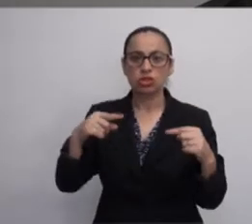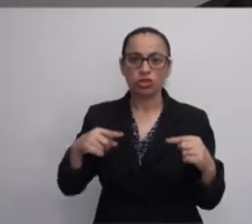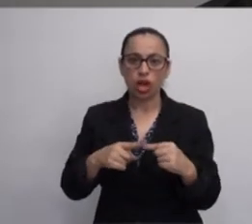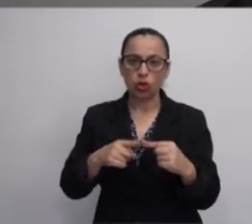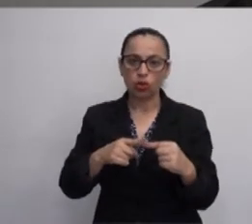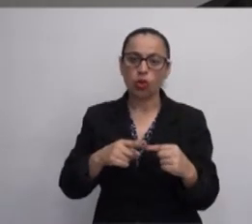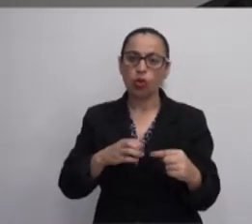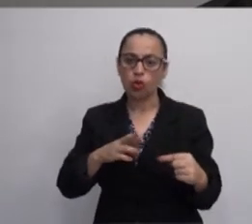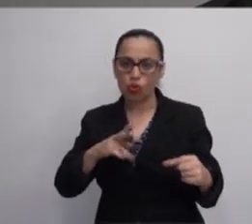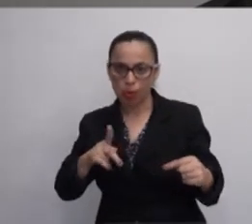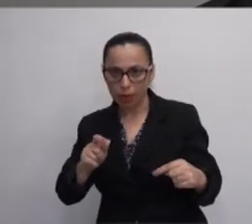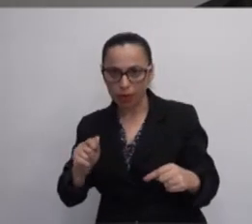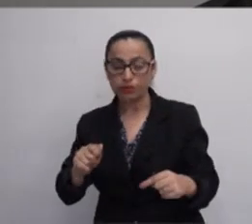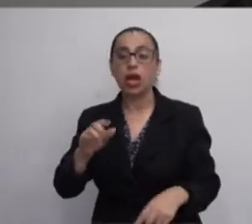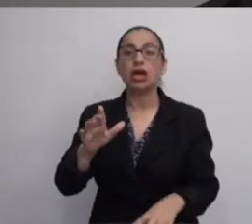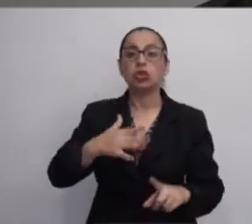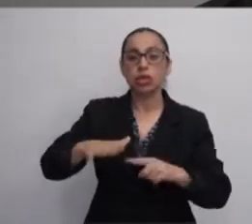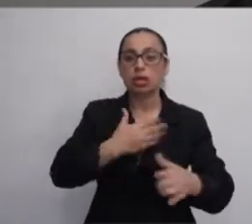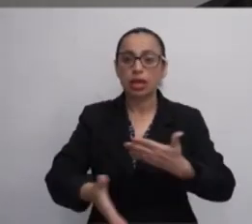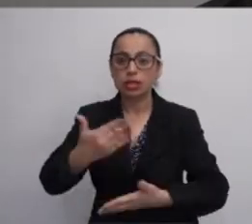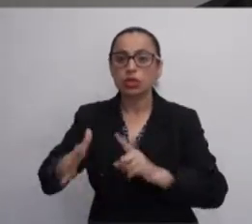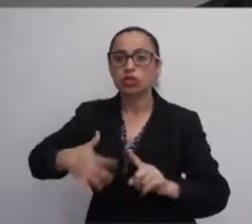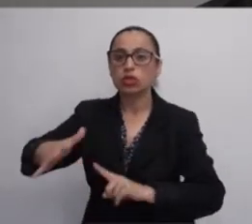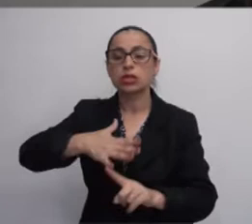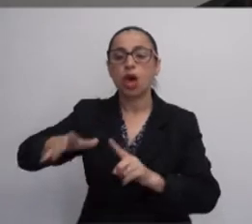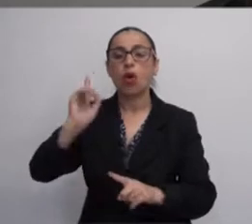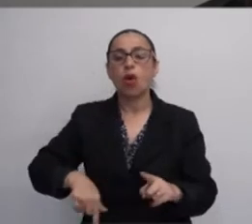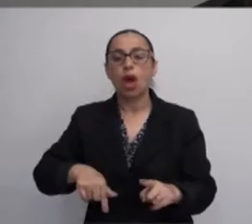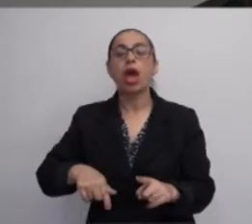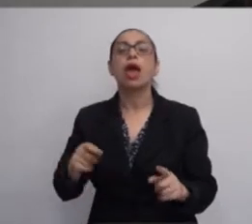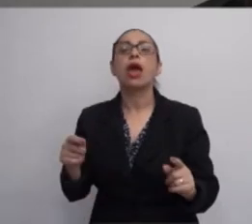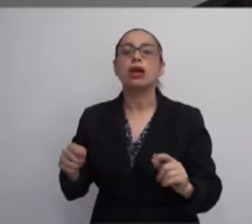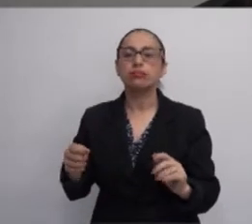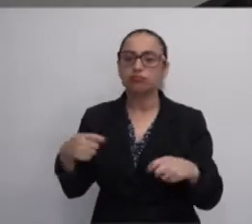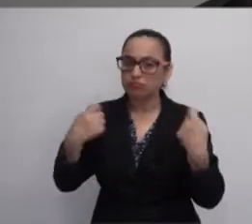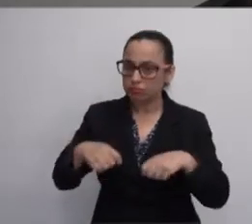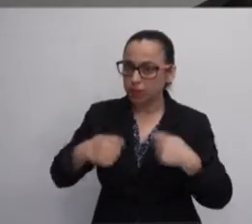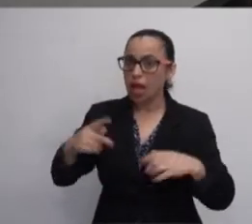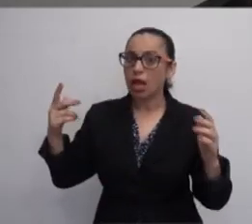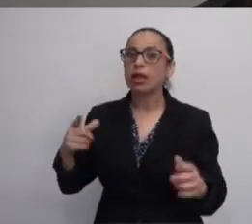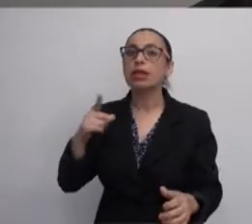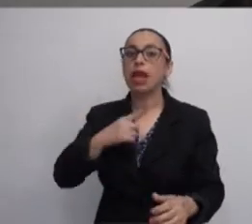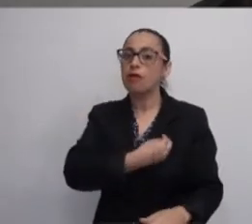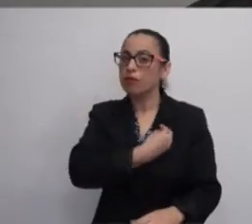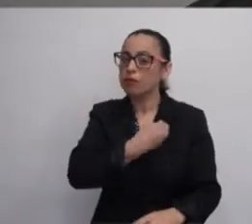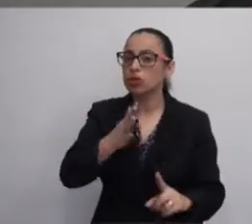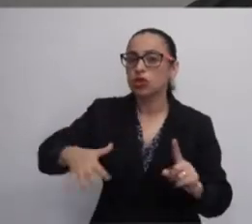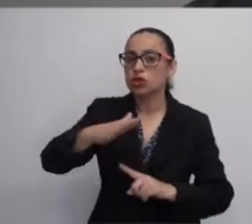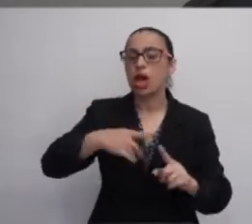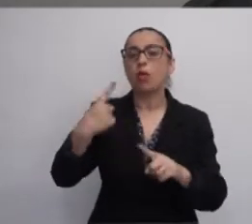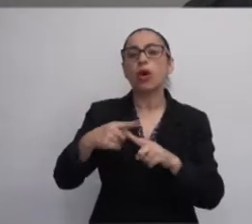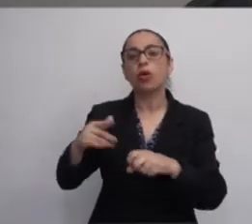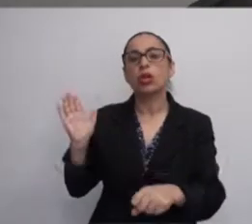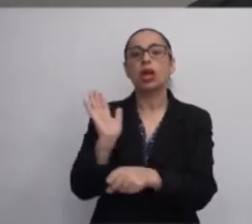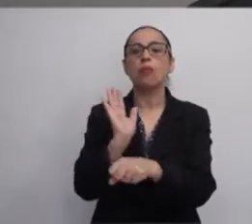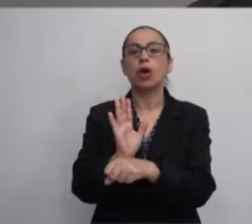A socialização e a interação social são condições que resultam na vida social, pois também contribuem